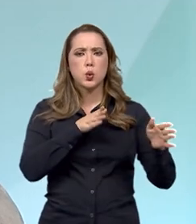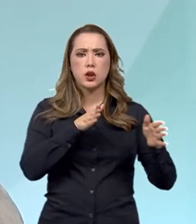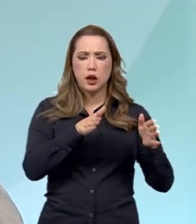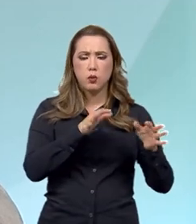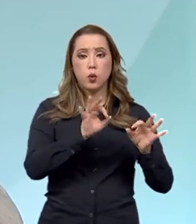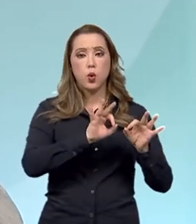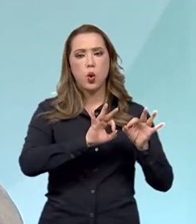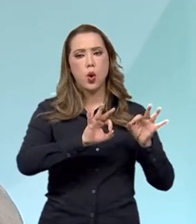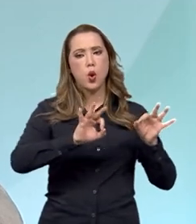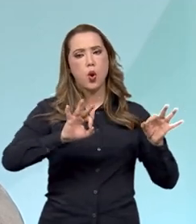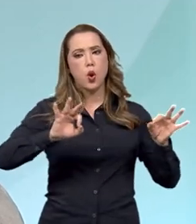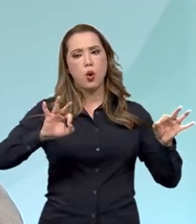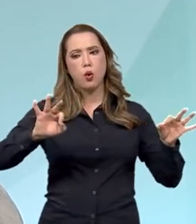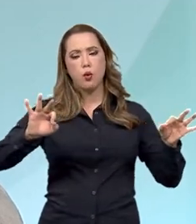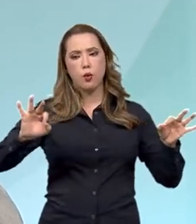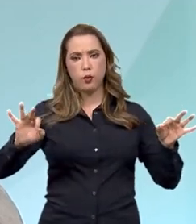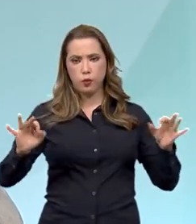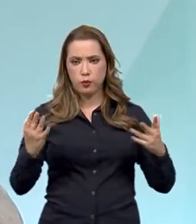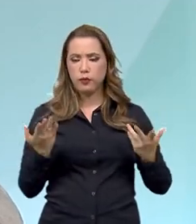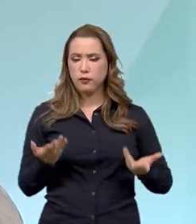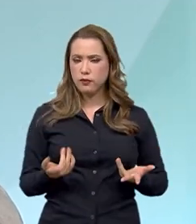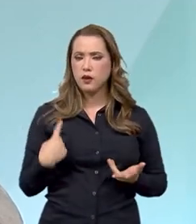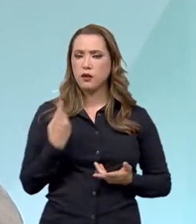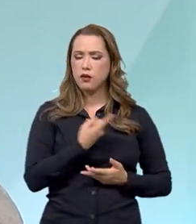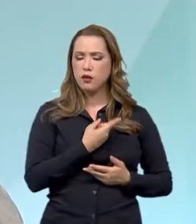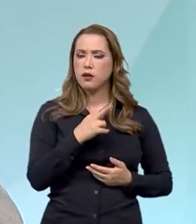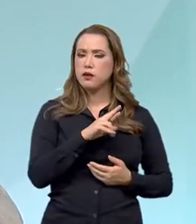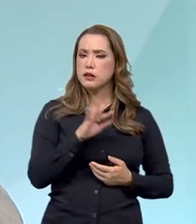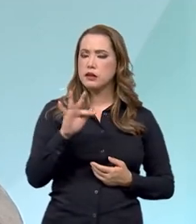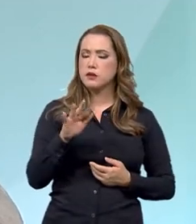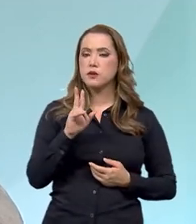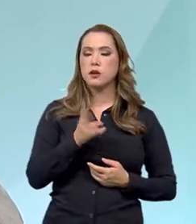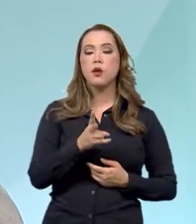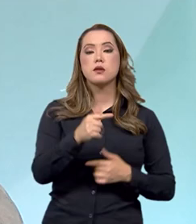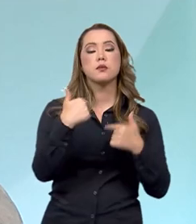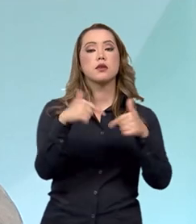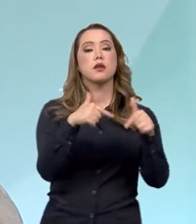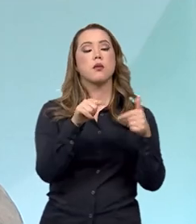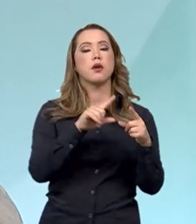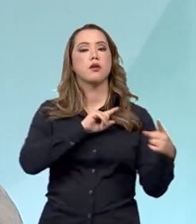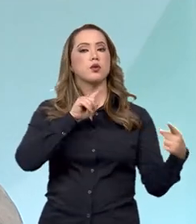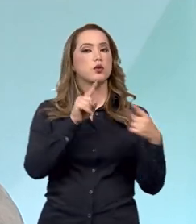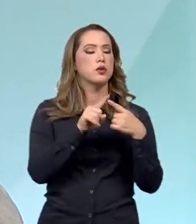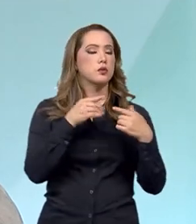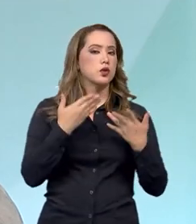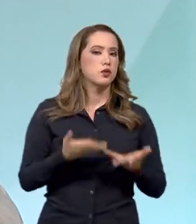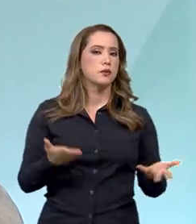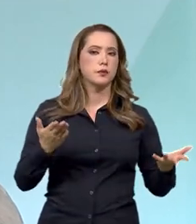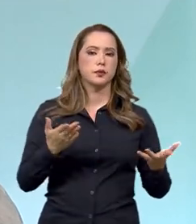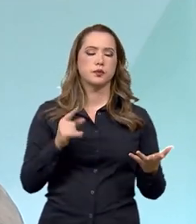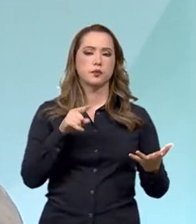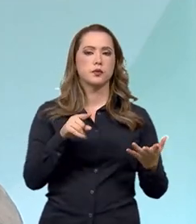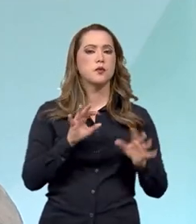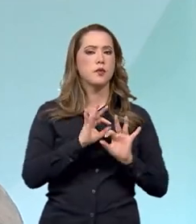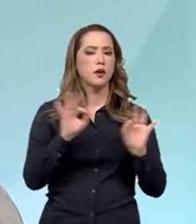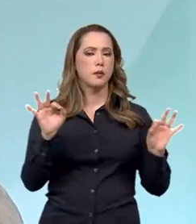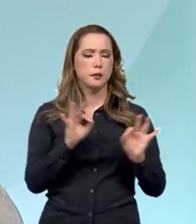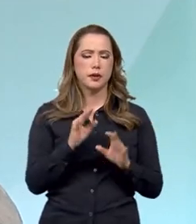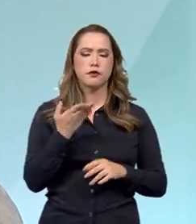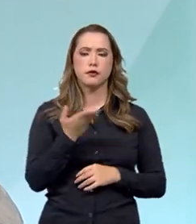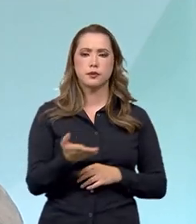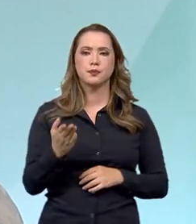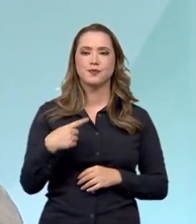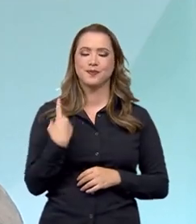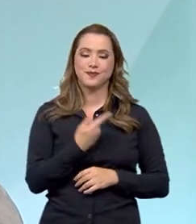que a Receita Federal está conduzindo todos os seus processos de trabalho para a gente chegar a esse ponto extremamente essencial.